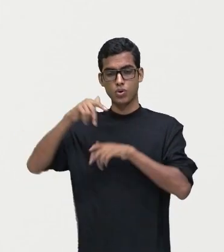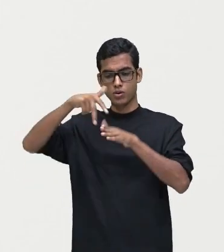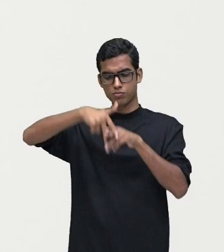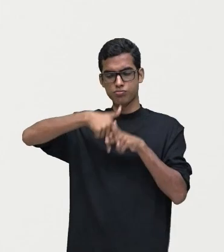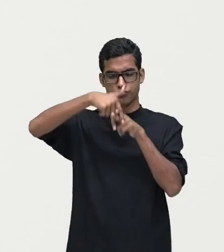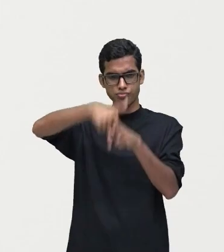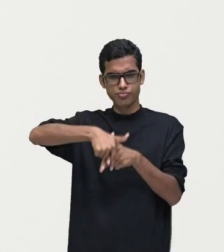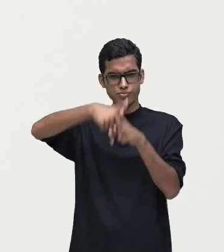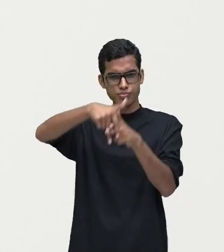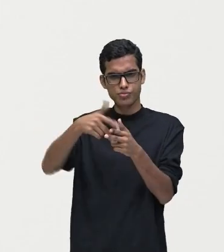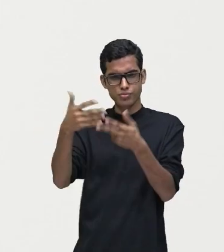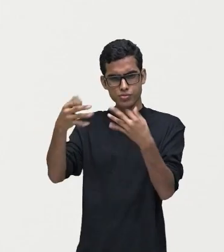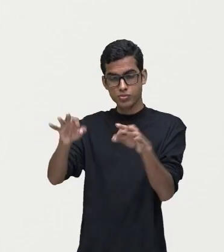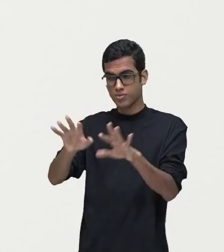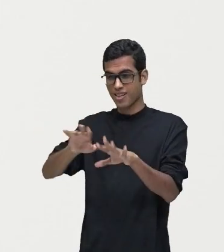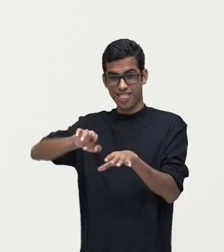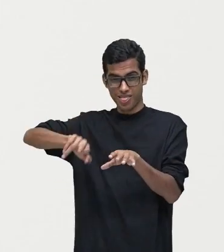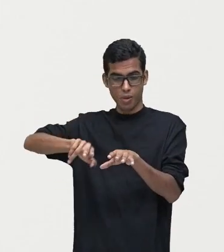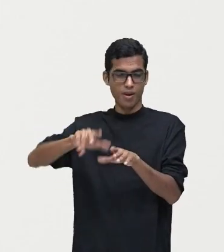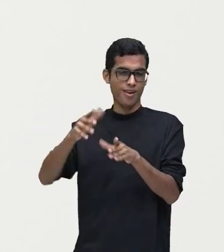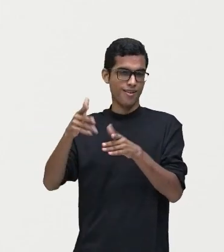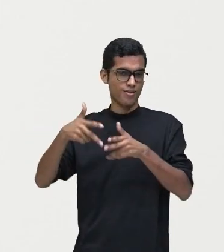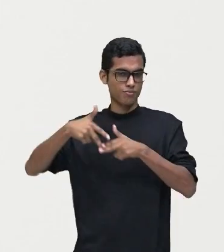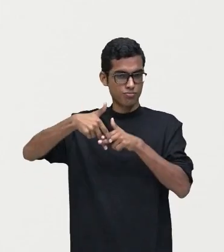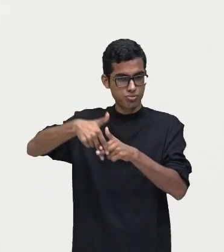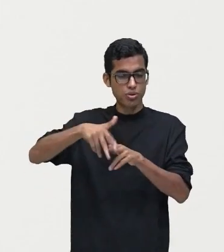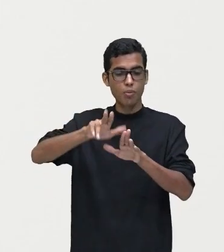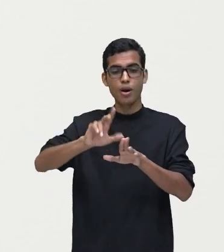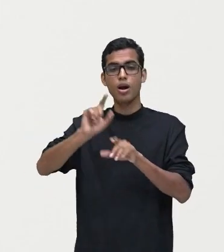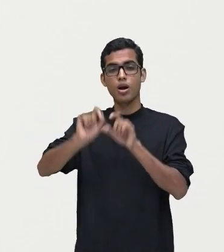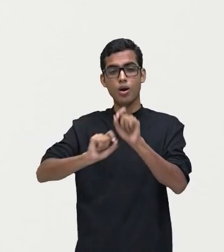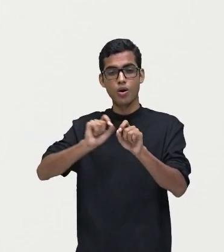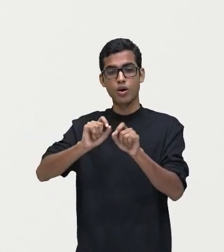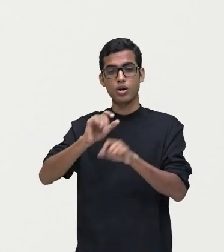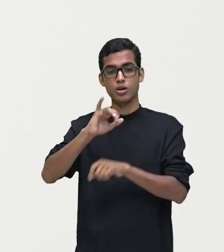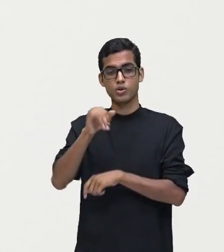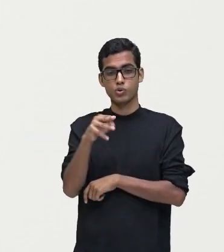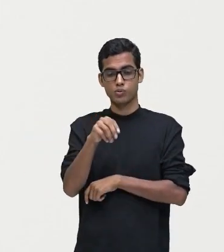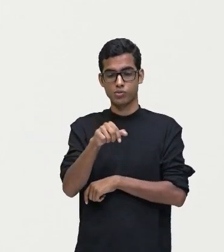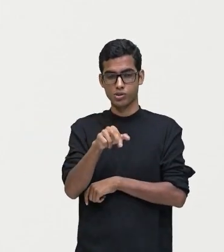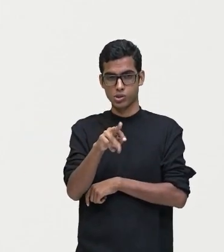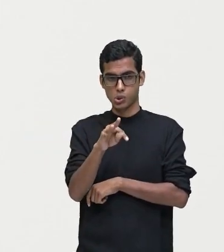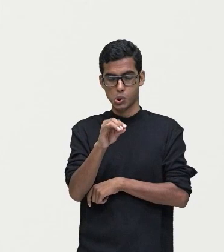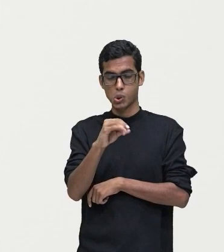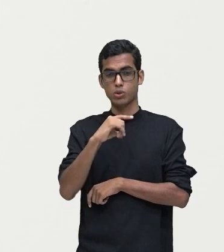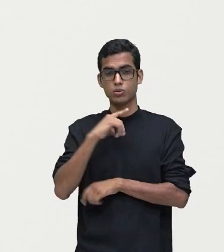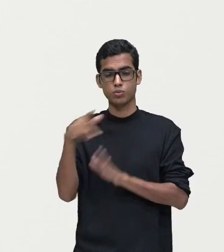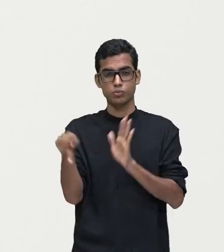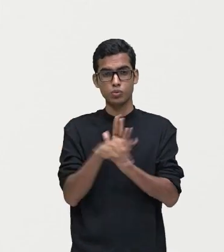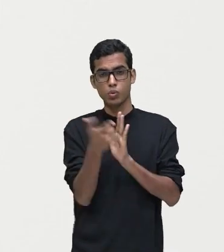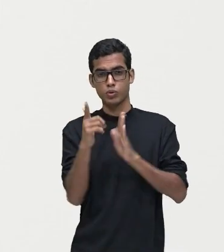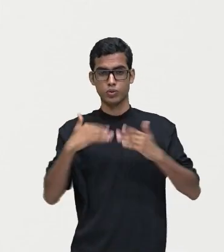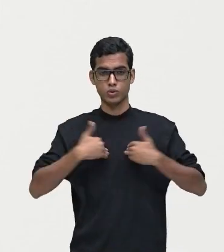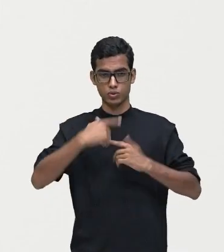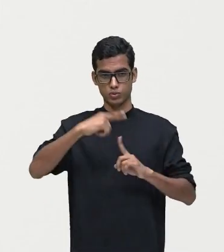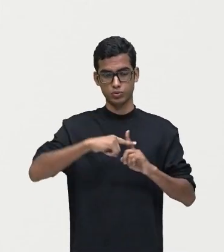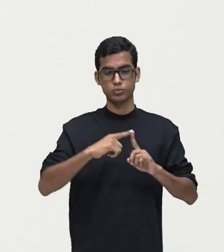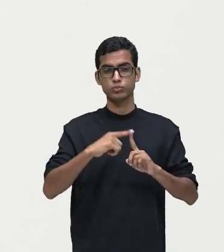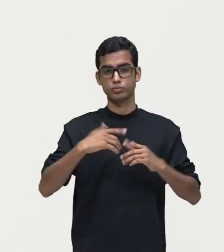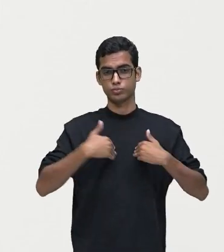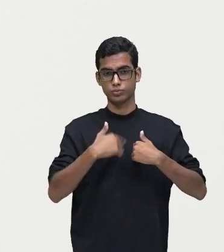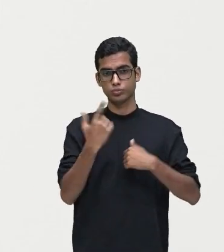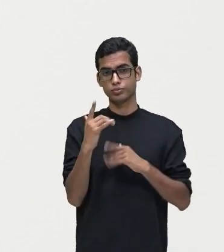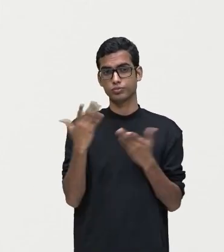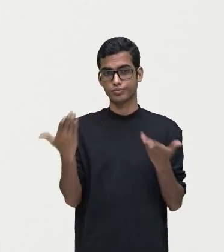diz. Que não eram cavalos, e sim jumentos. Observe que o nosso texto vai dizer. Contudo,